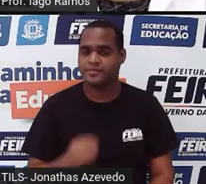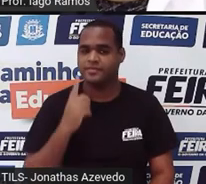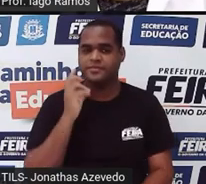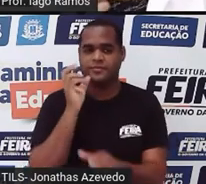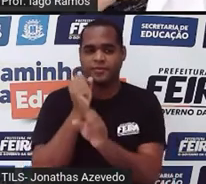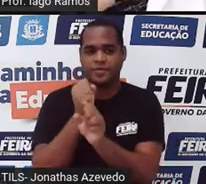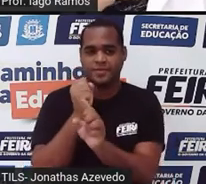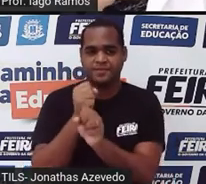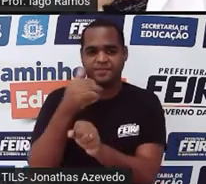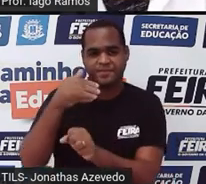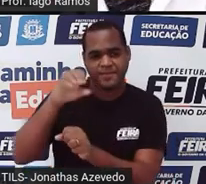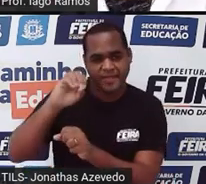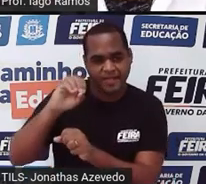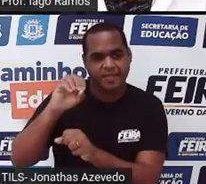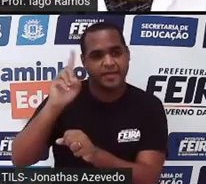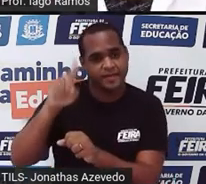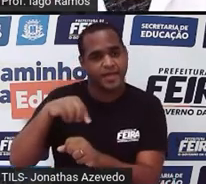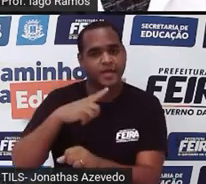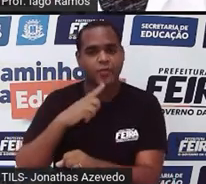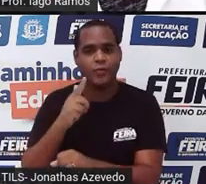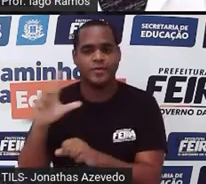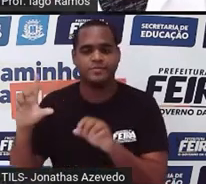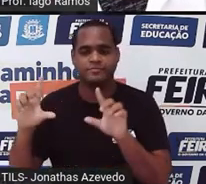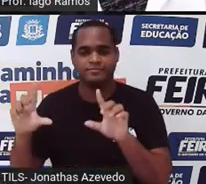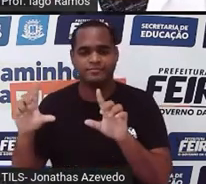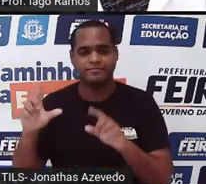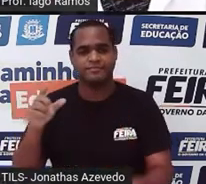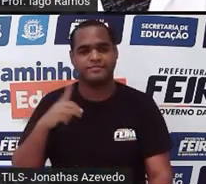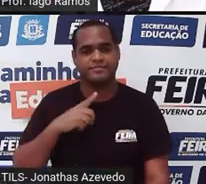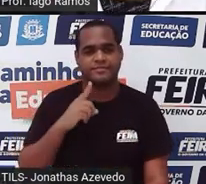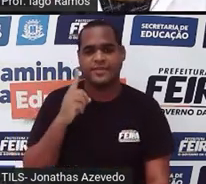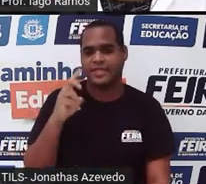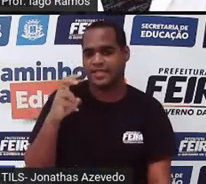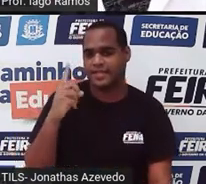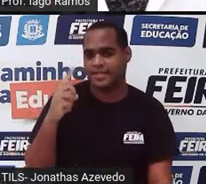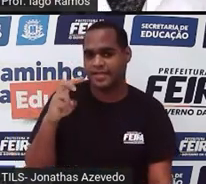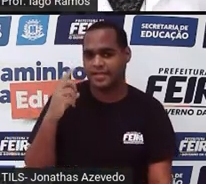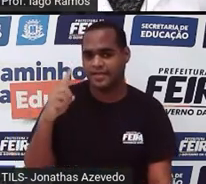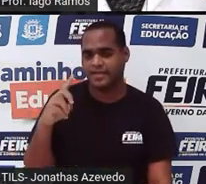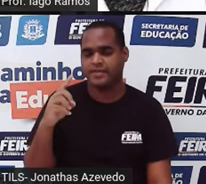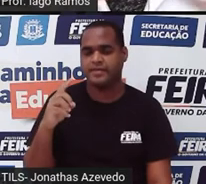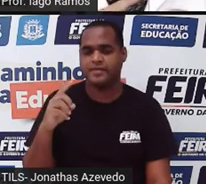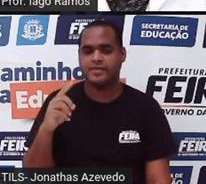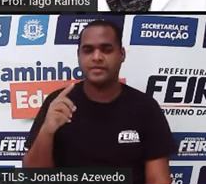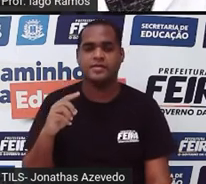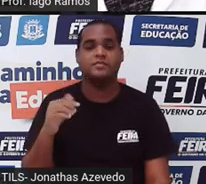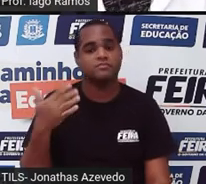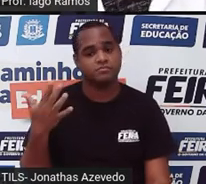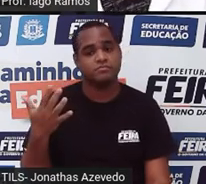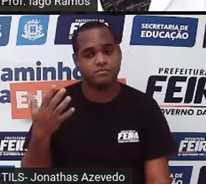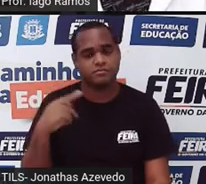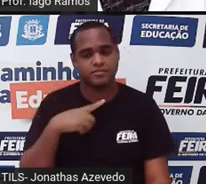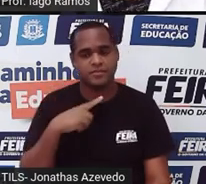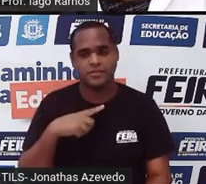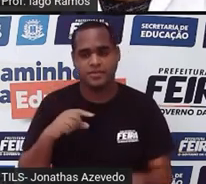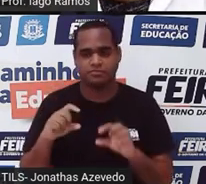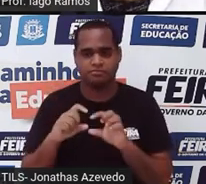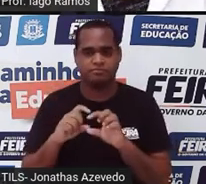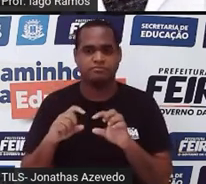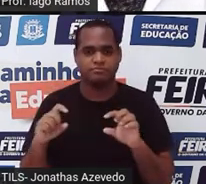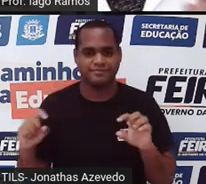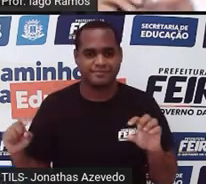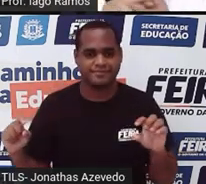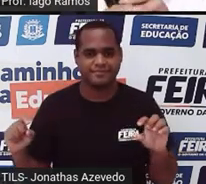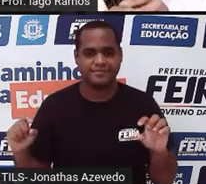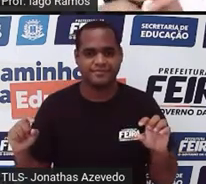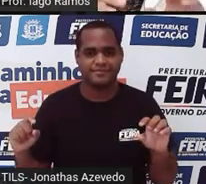dá 10. E a outra figura, tá? Tem 15 bolinhas, também organizadas de forma que aparece um triângulo